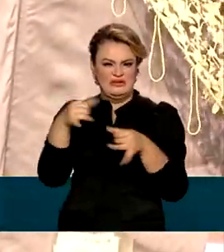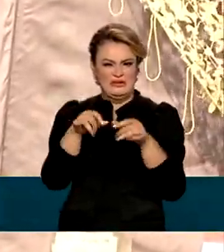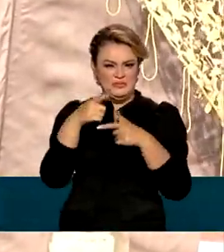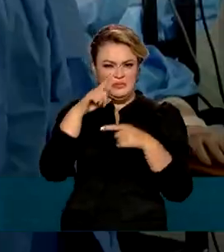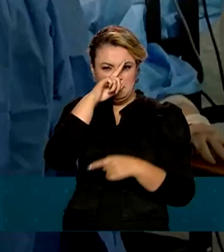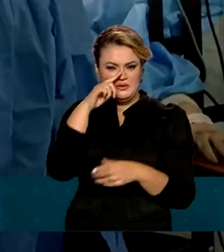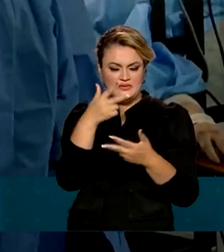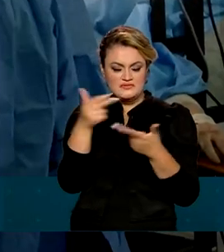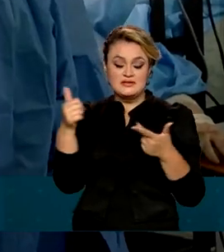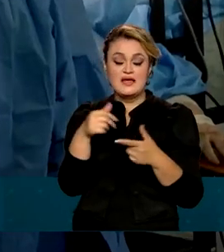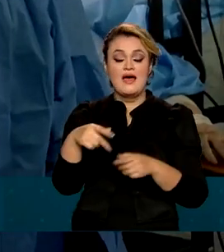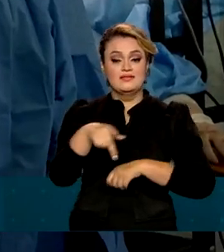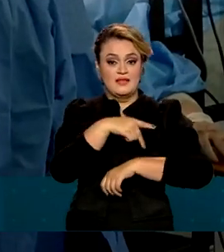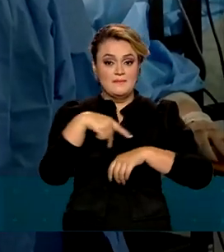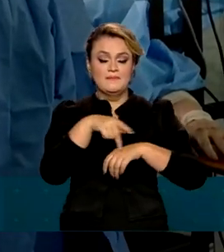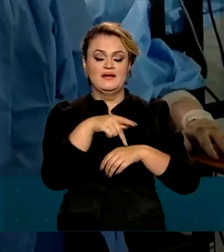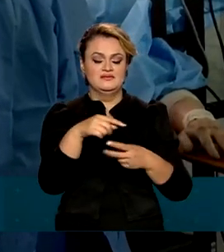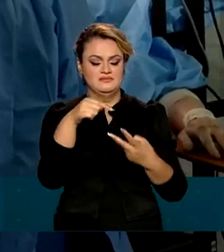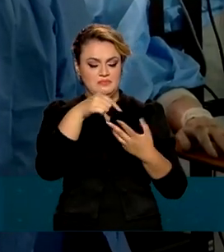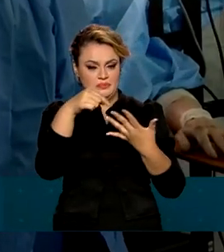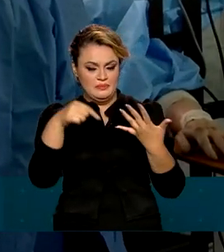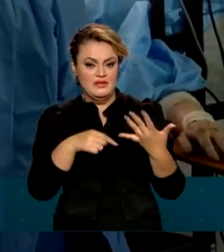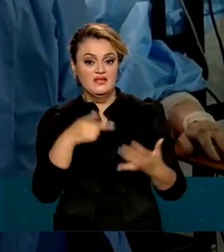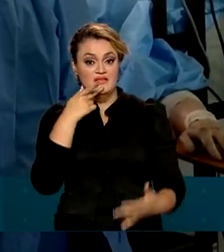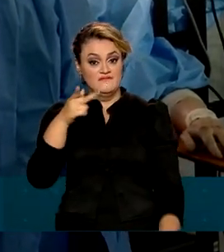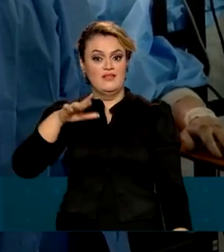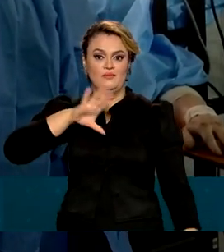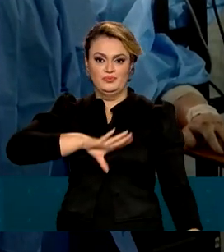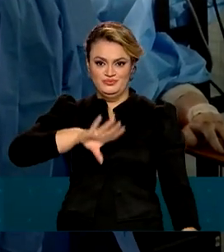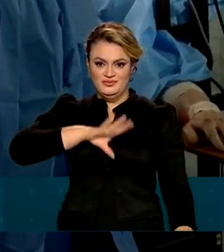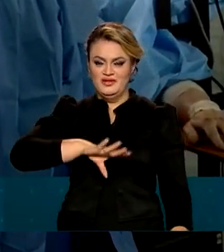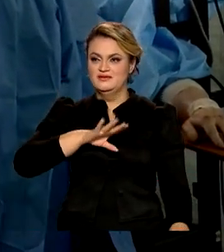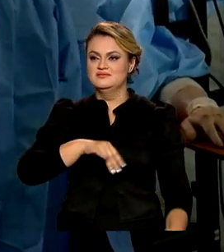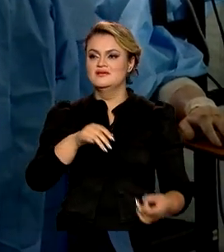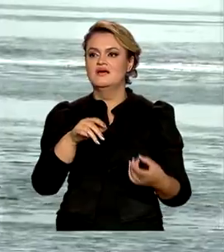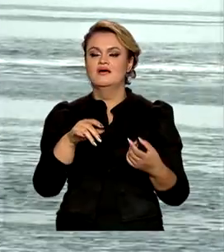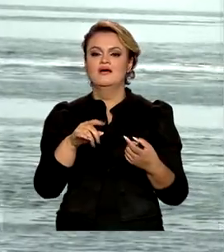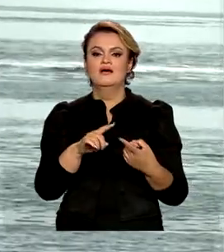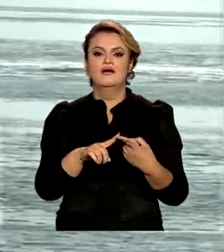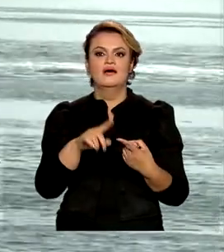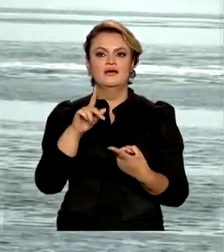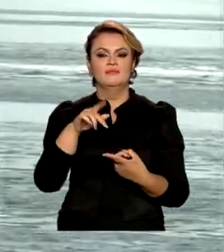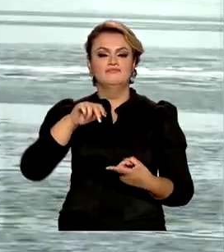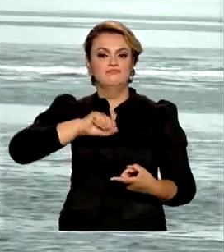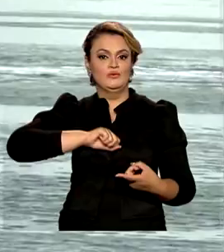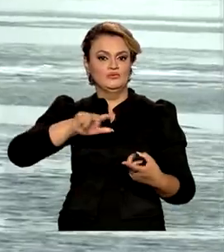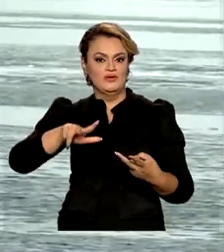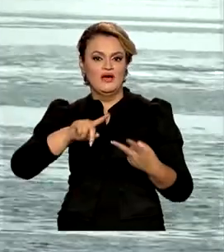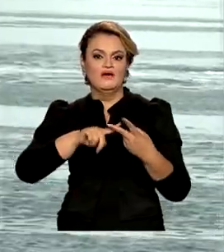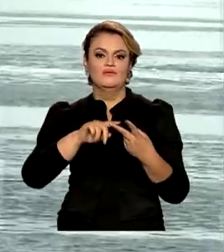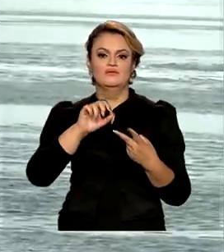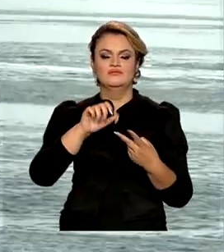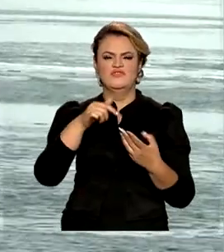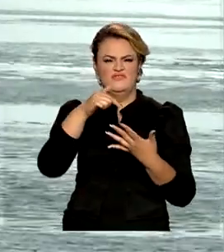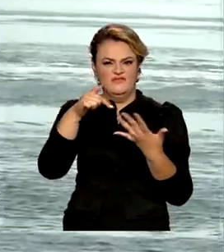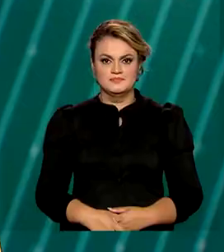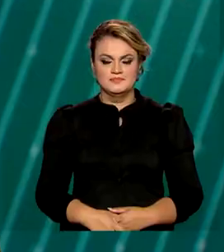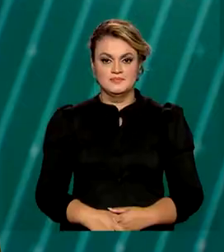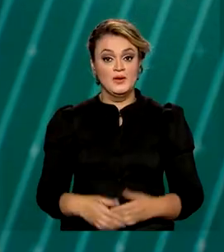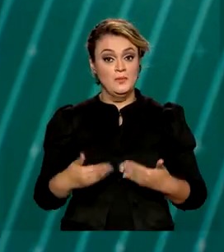profissionais de Angola, Cabo Verde, Guiné-Bissau, Moçambique, Portugal e São Tomé e Príncipe.